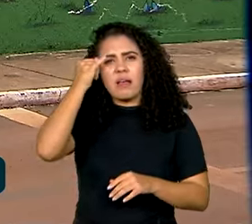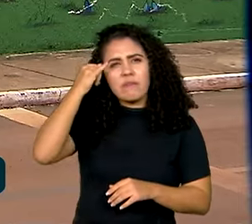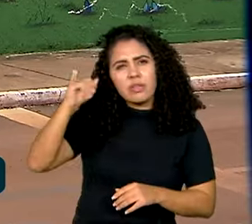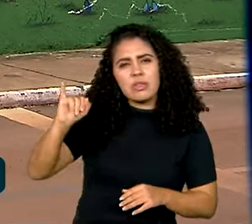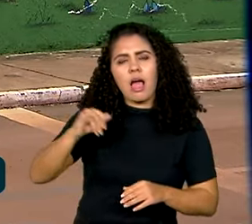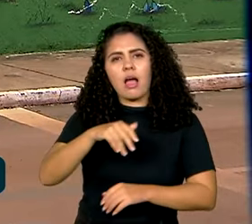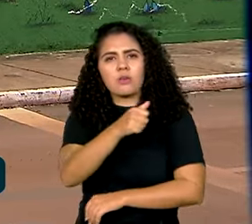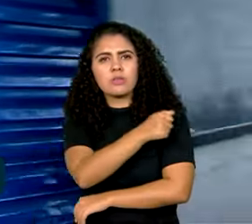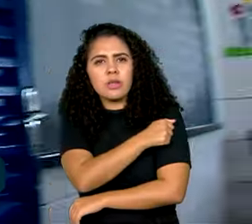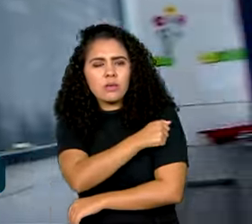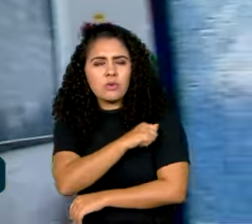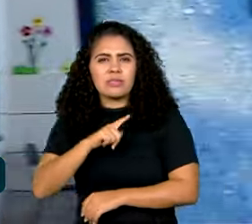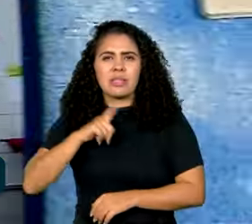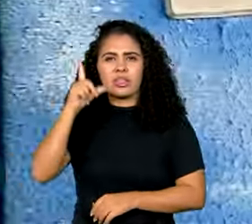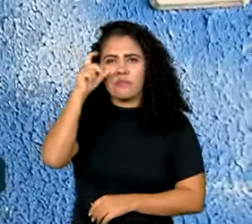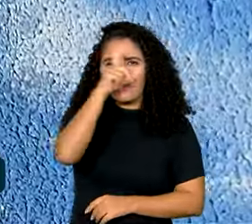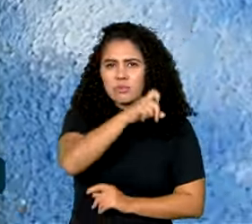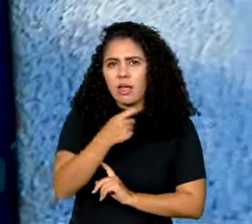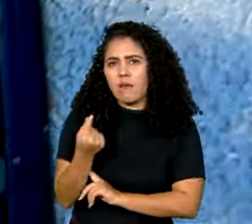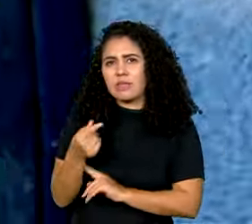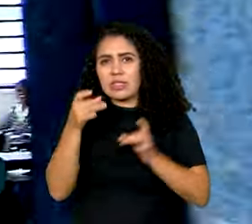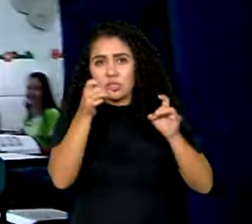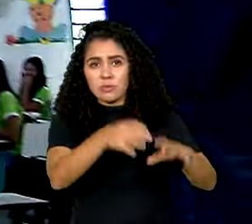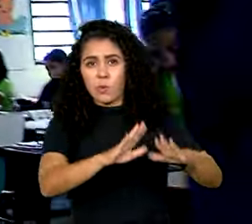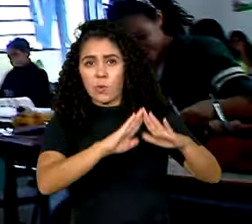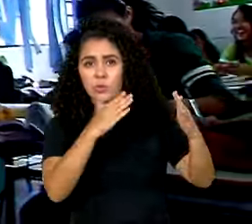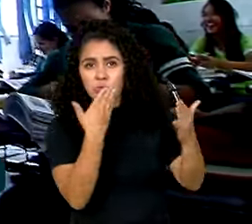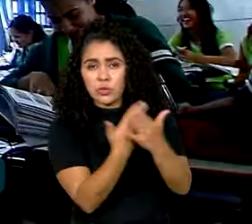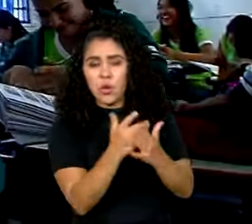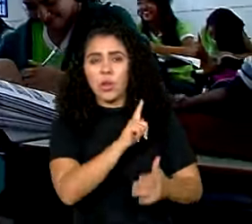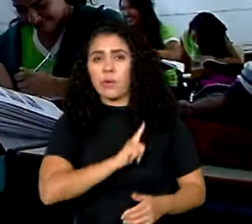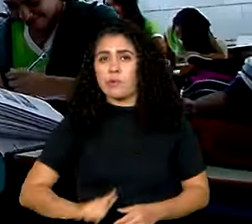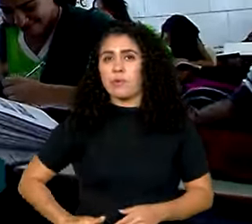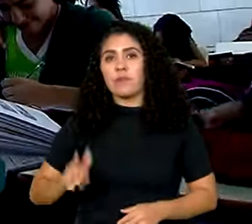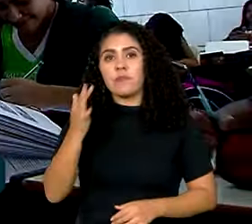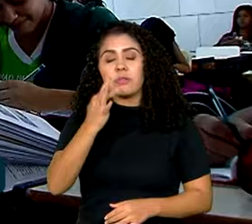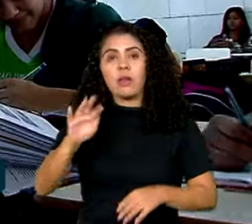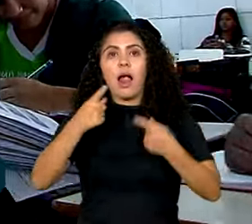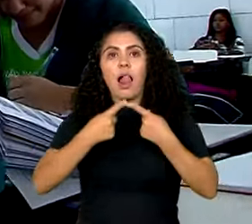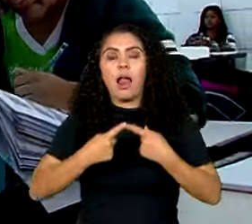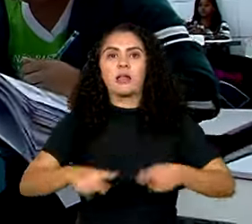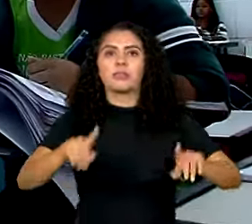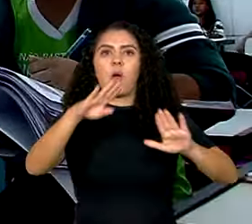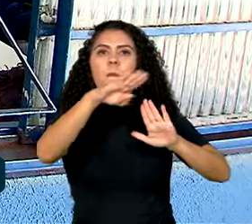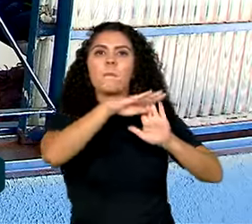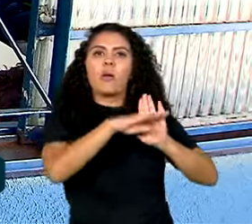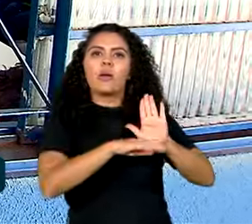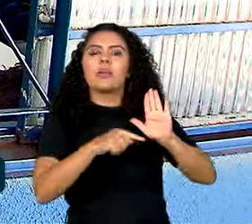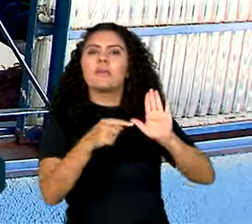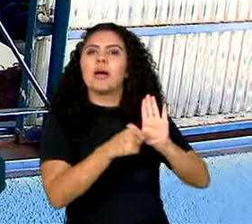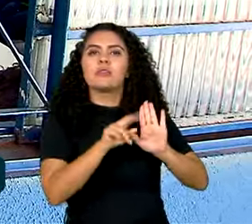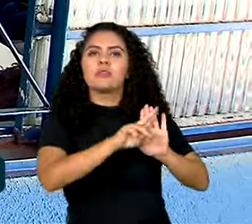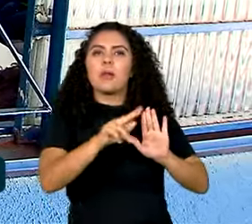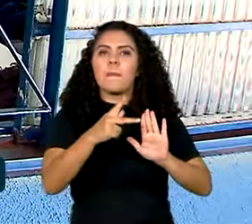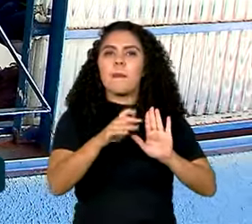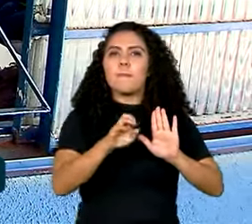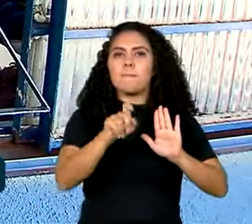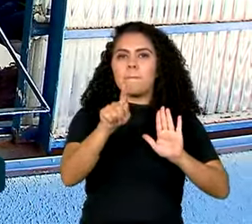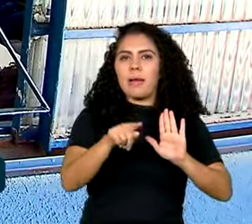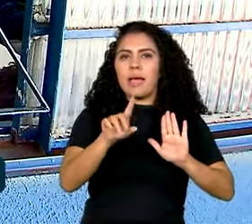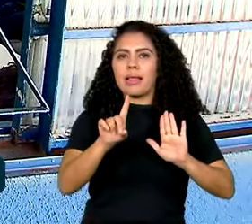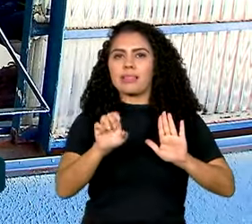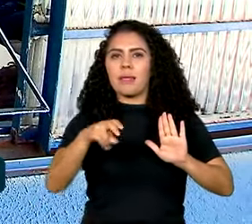dificuldades financeiras abandonem os estudos, o governo federal lançou o programa Pé de Meia. A ideia é pagar um